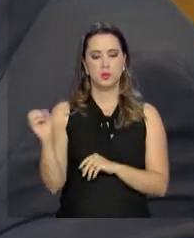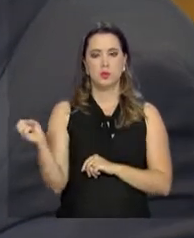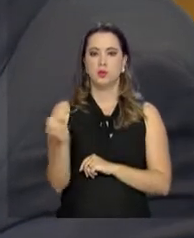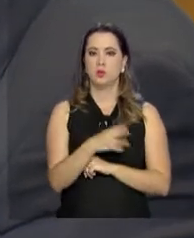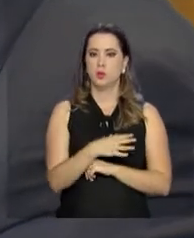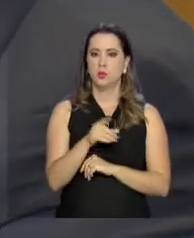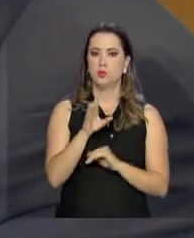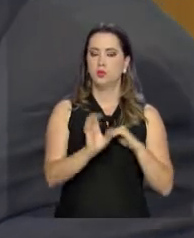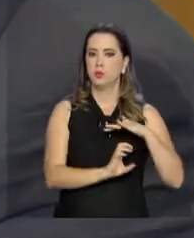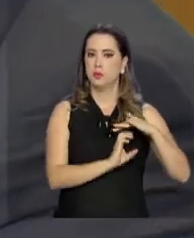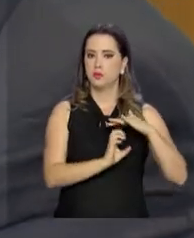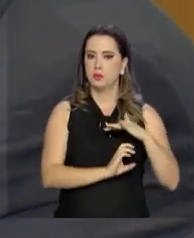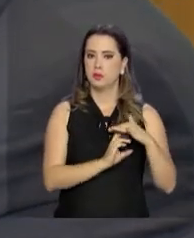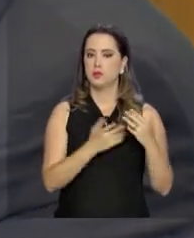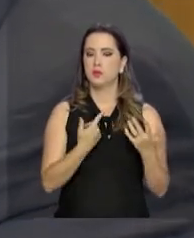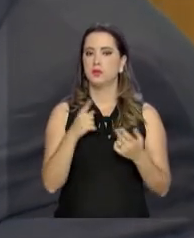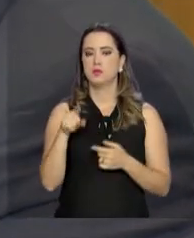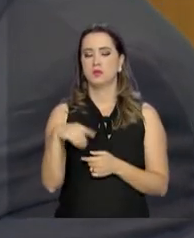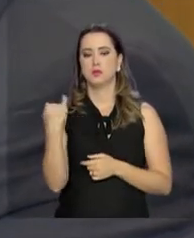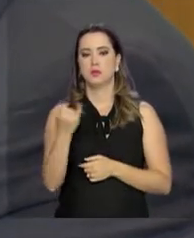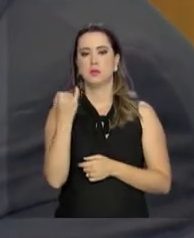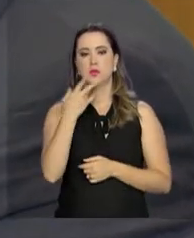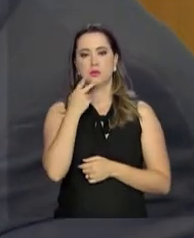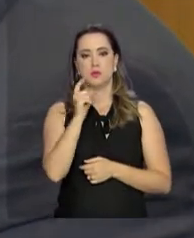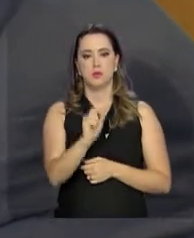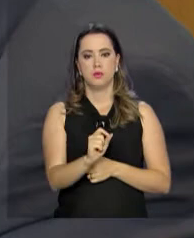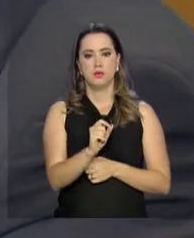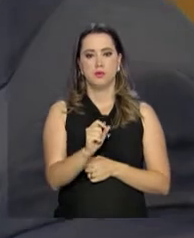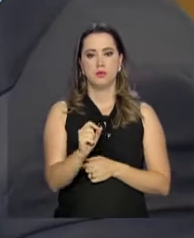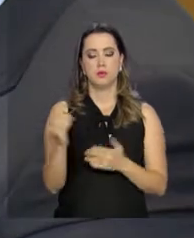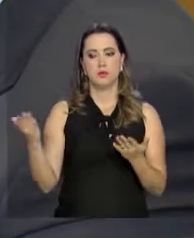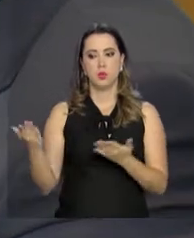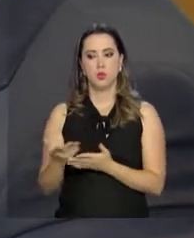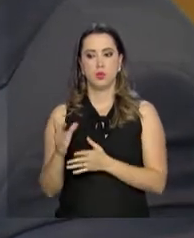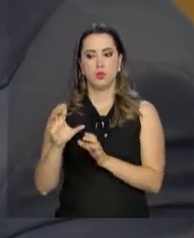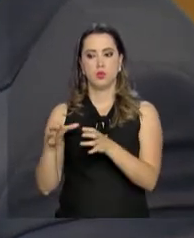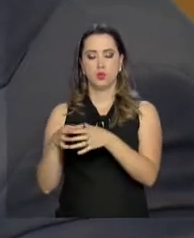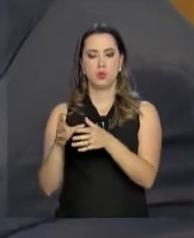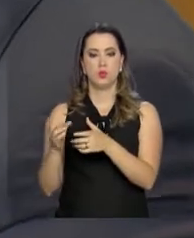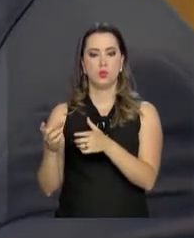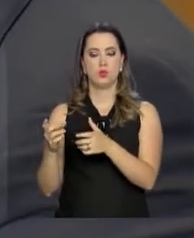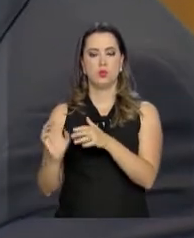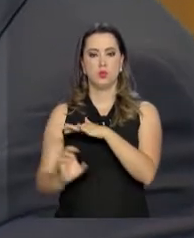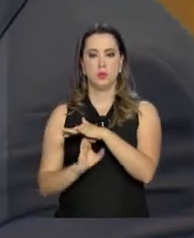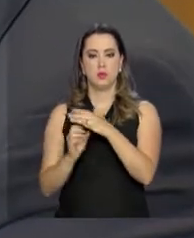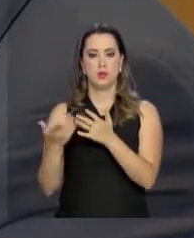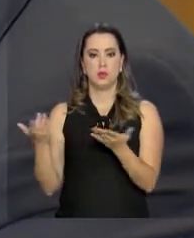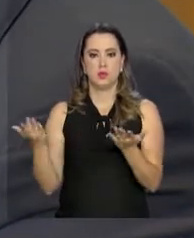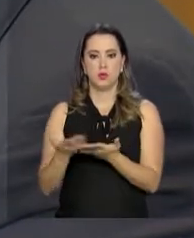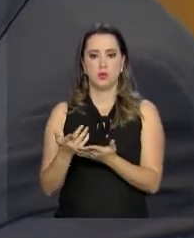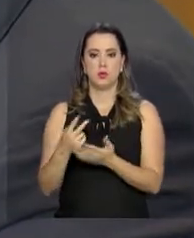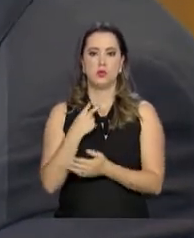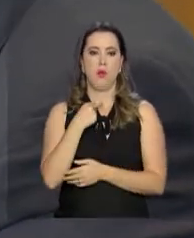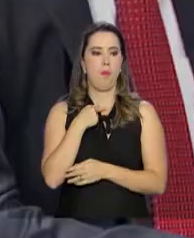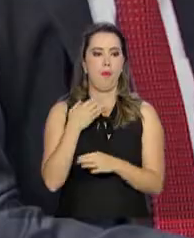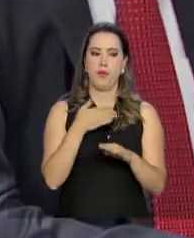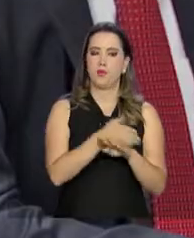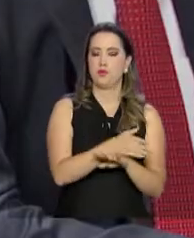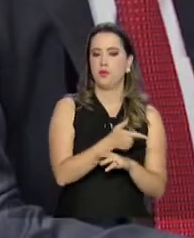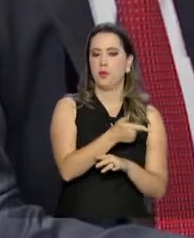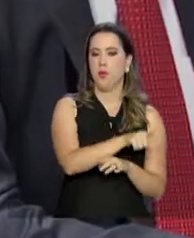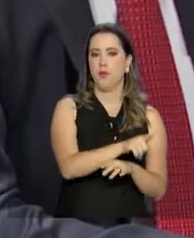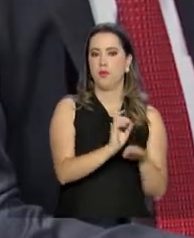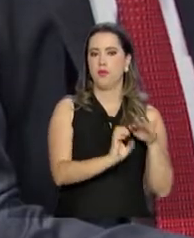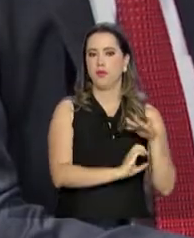operador, com uma nova empresa. E é importante dizer que o atual operador não pode participar da licitação. A